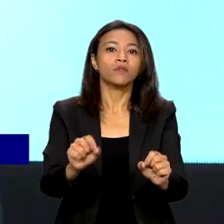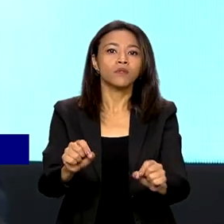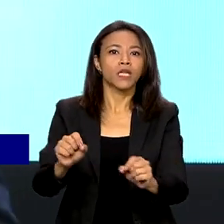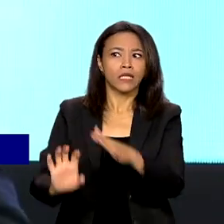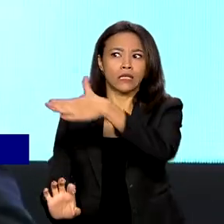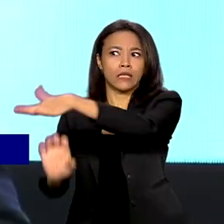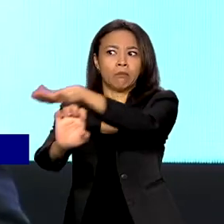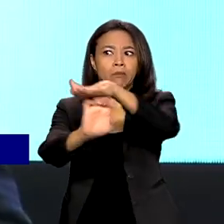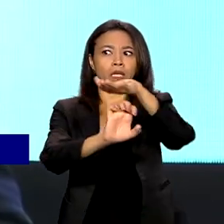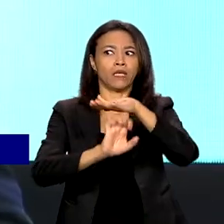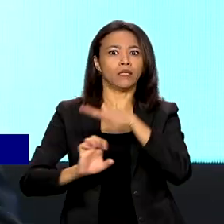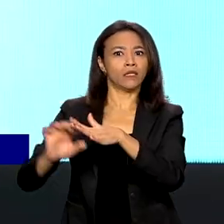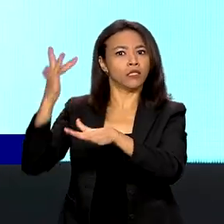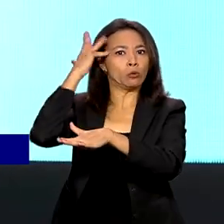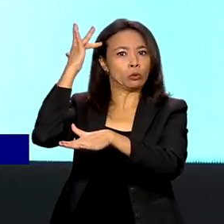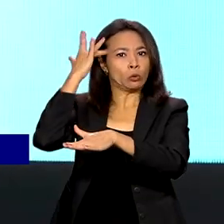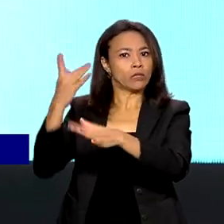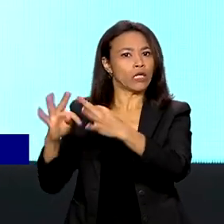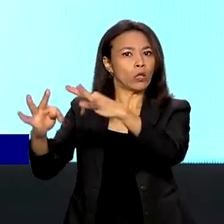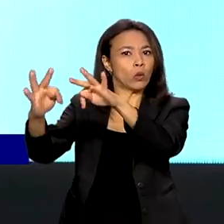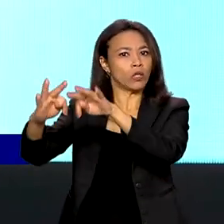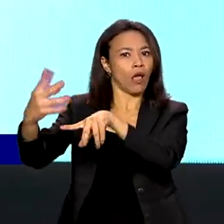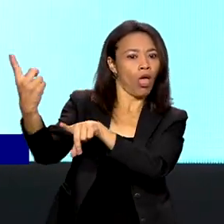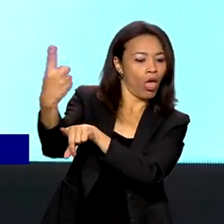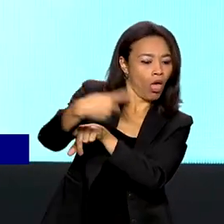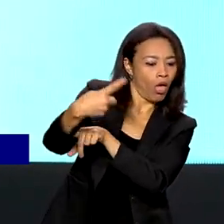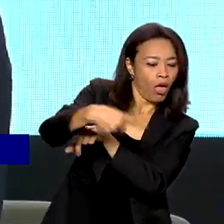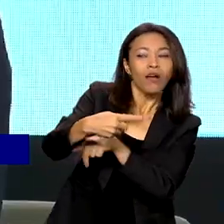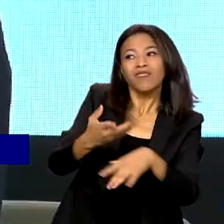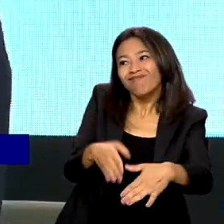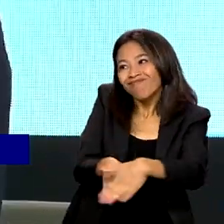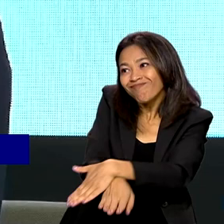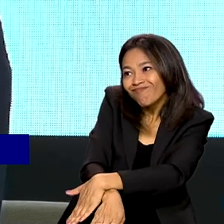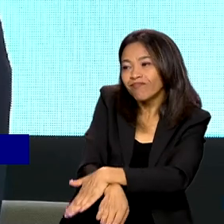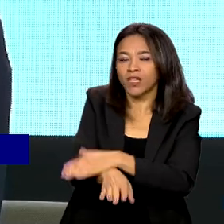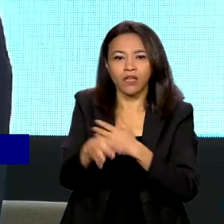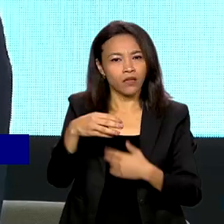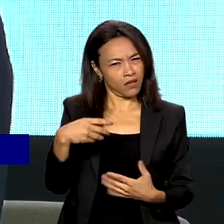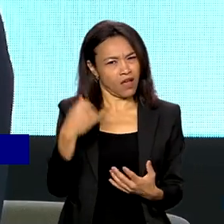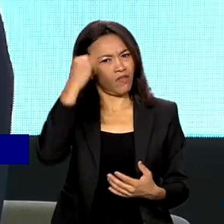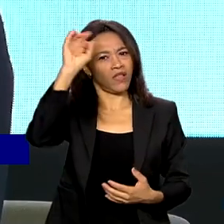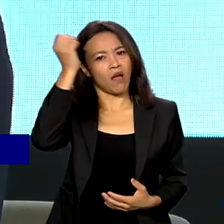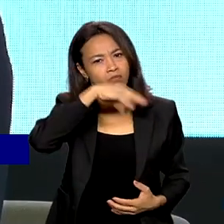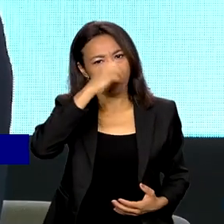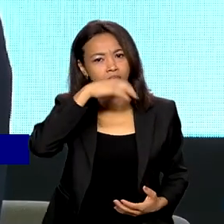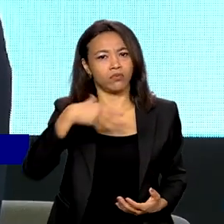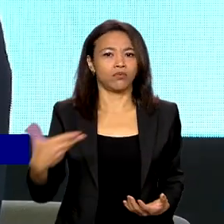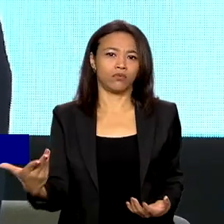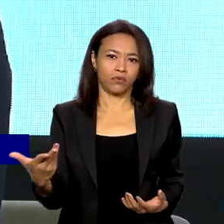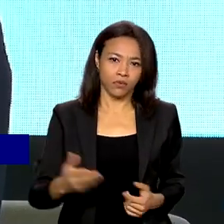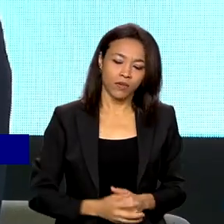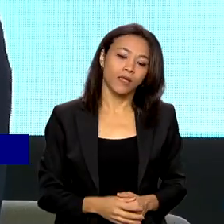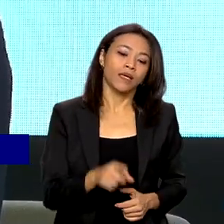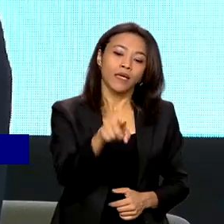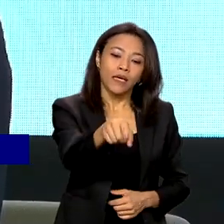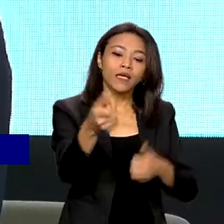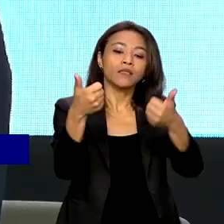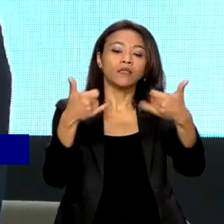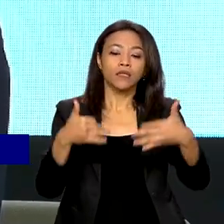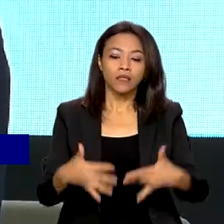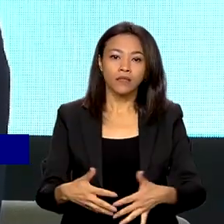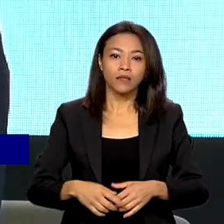tecnologia e precisa agir para coibir os abusos. O não controlo dos algoritmos